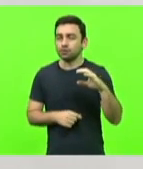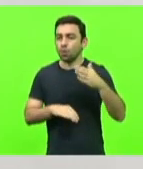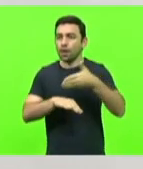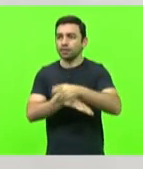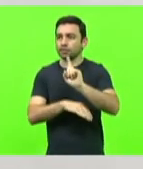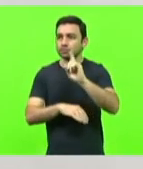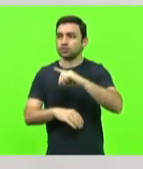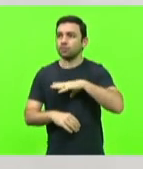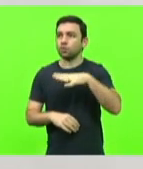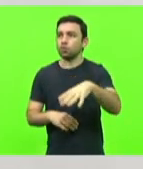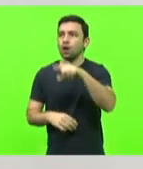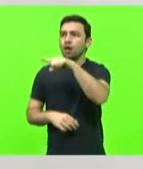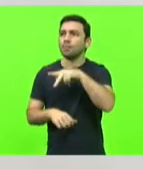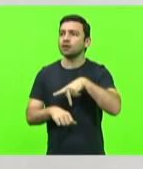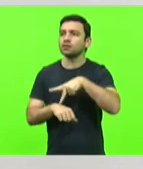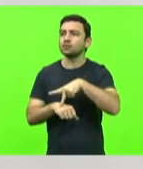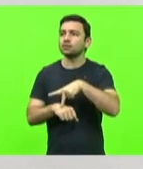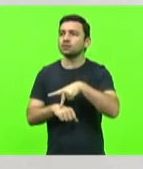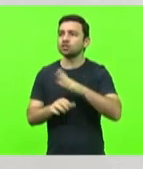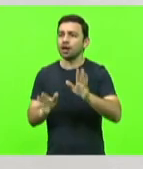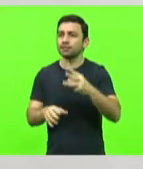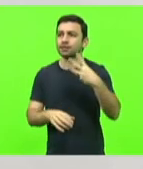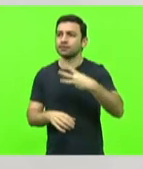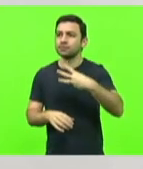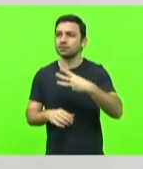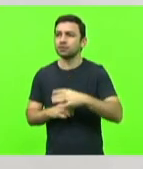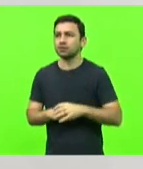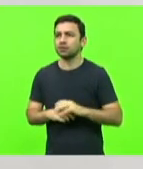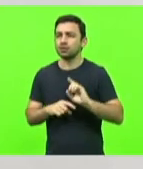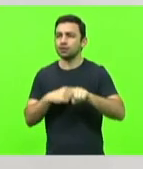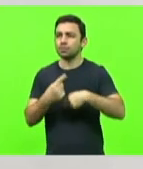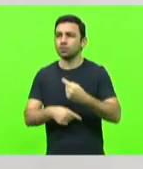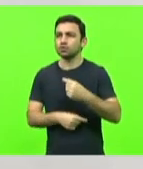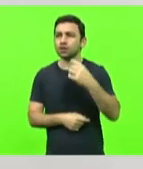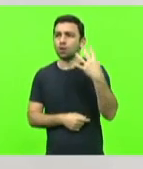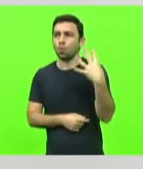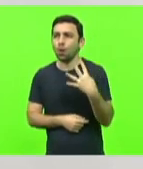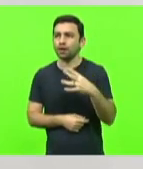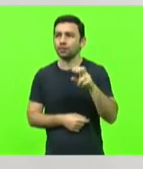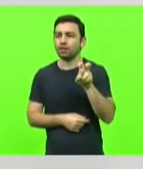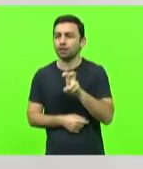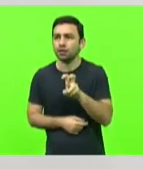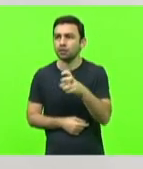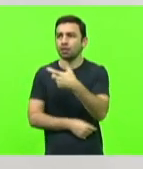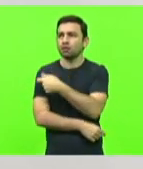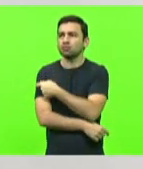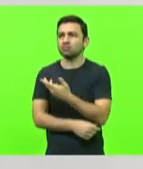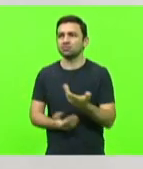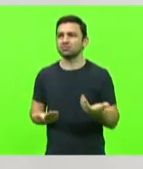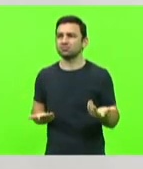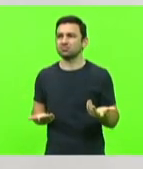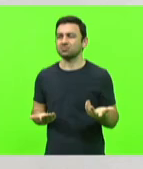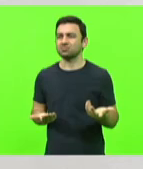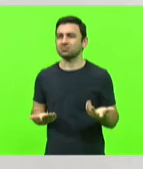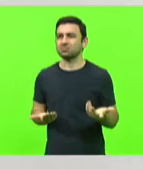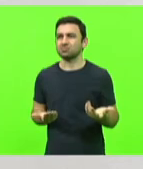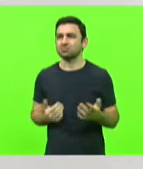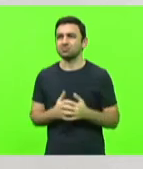terceira dose, daqui a pouco vai vir a quarta, quinta, que palhaçada que é essa? Então, realmente, a gente vê no nosso país